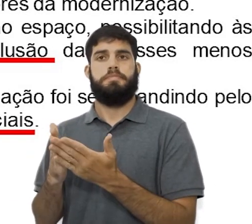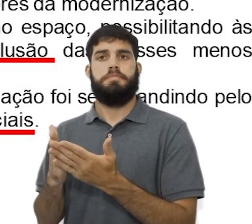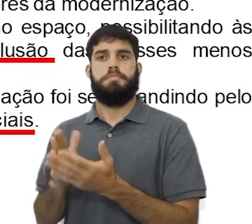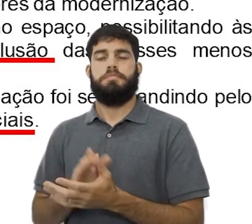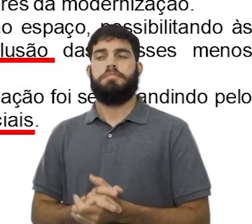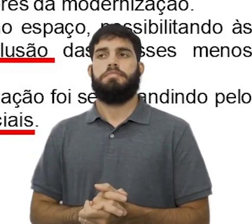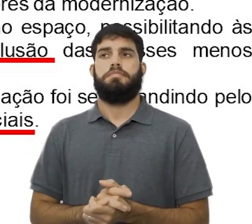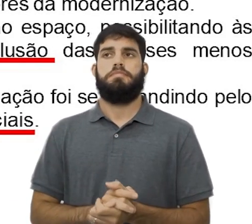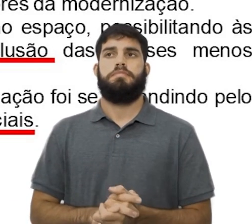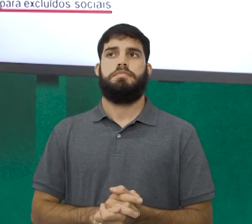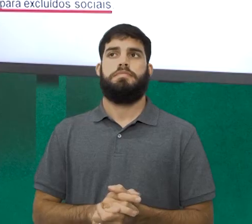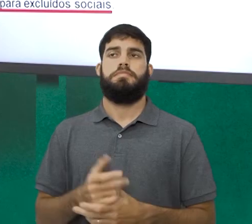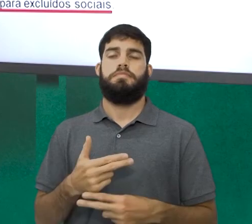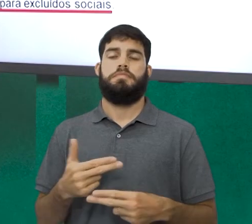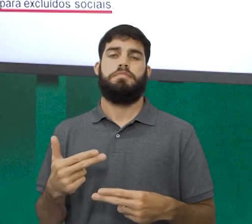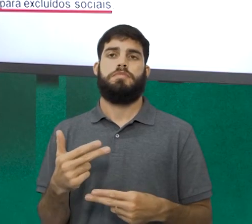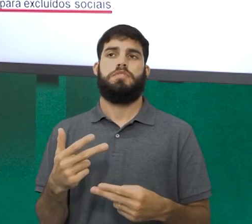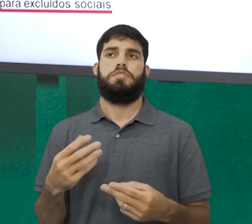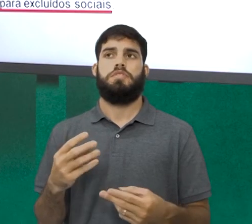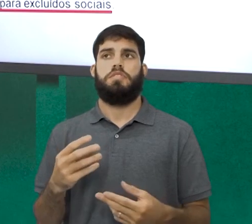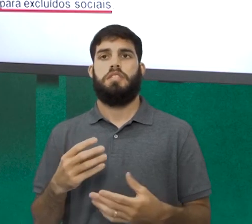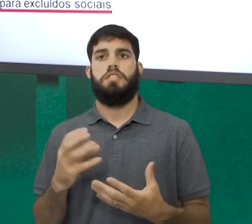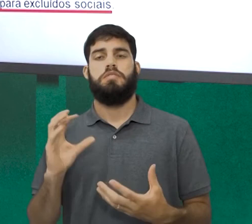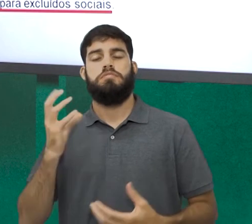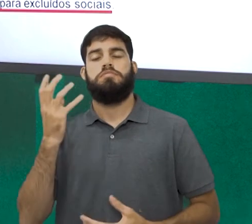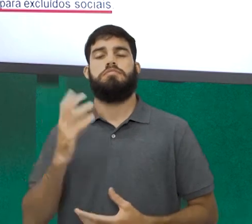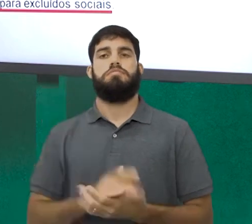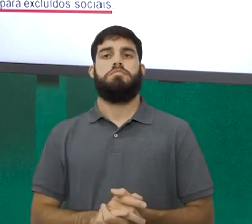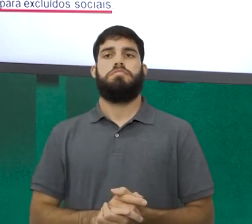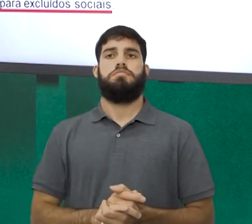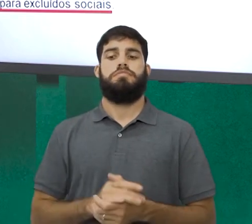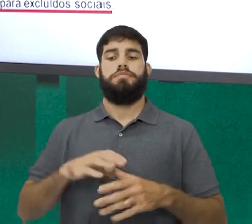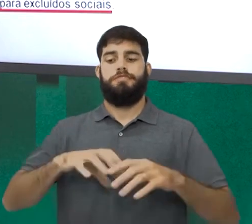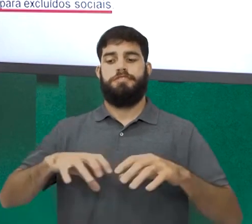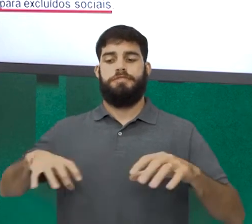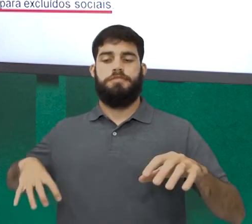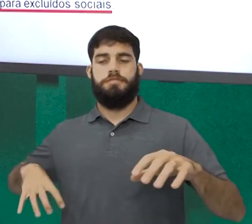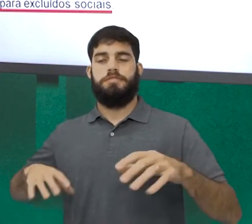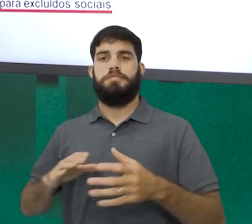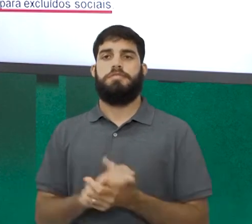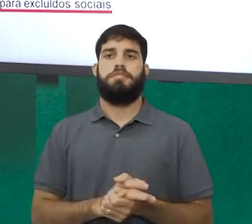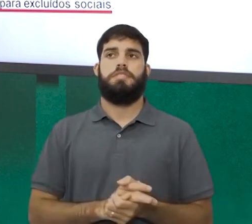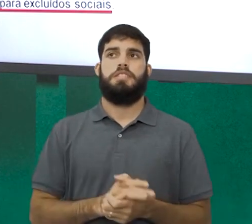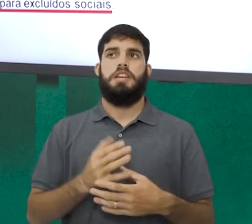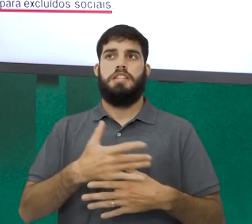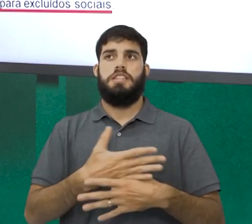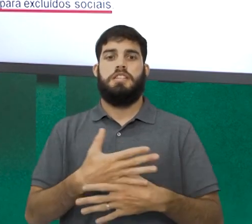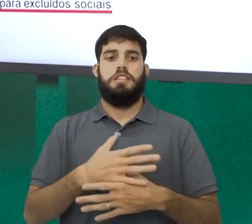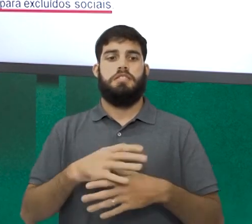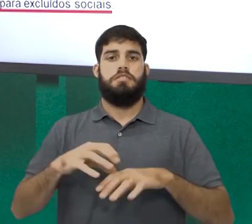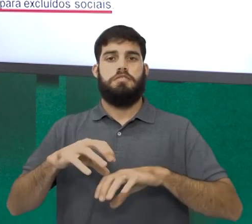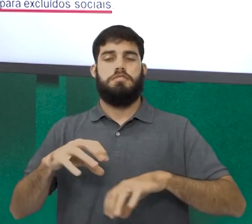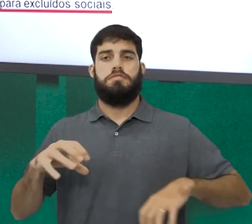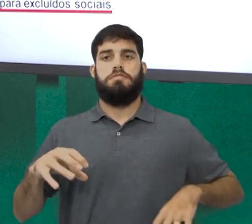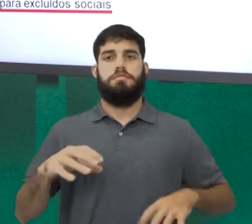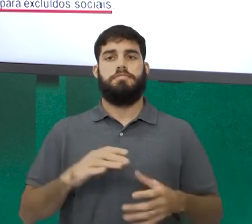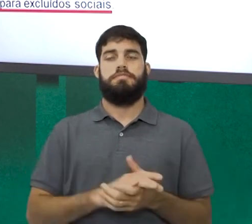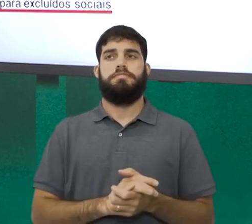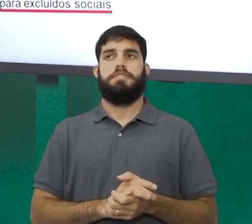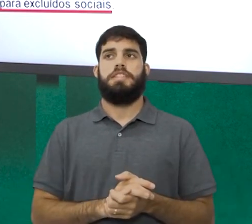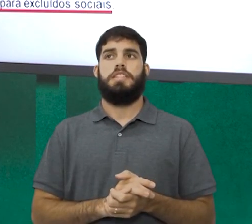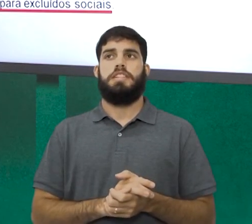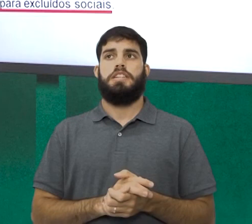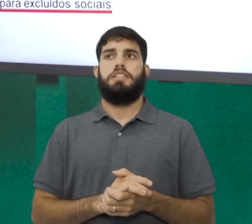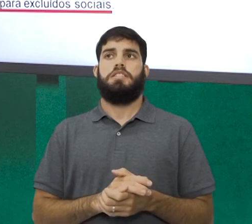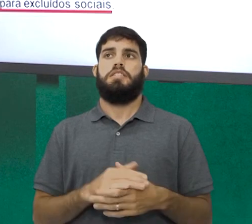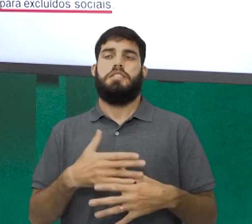É um efeito colateral da modernização. Há exclusão. A cidade que exclui. A cidade que nem sempre